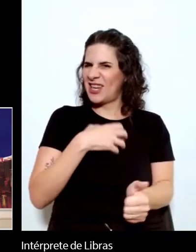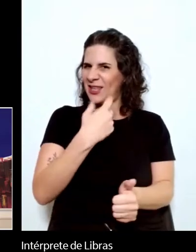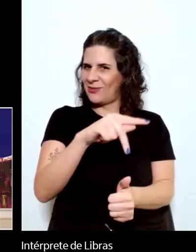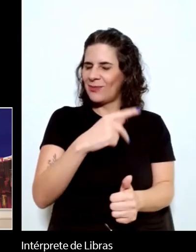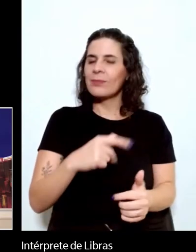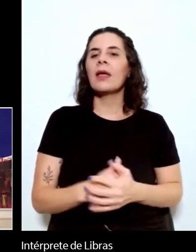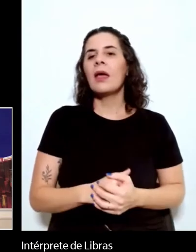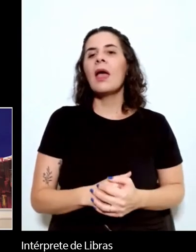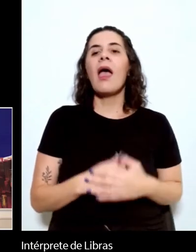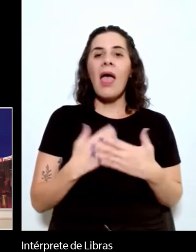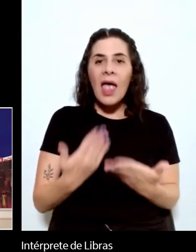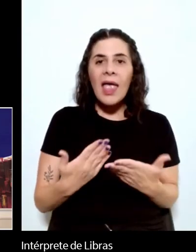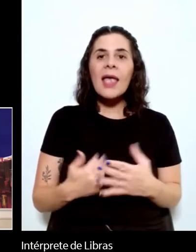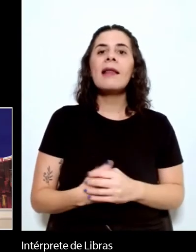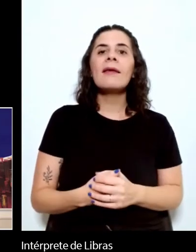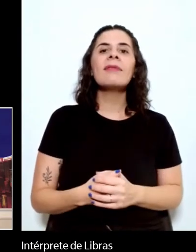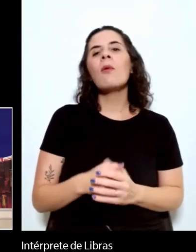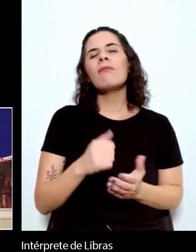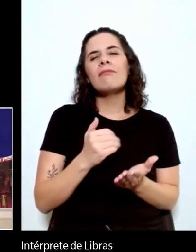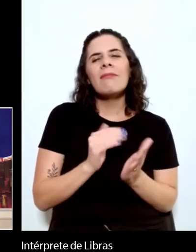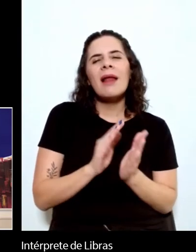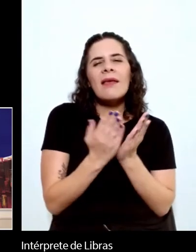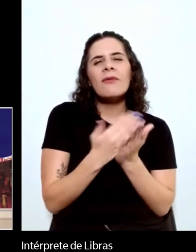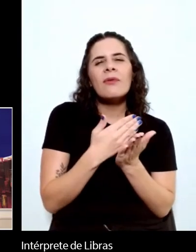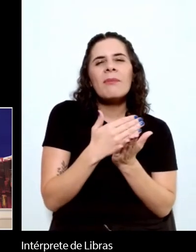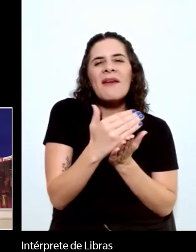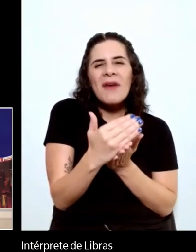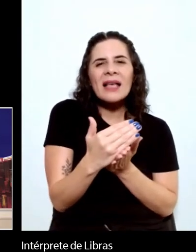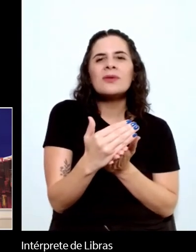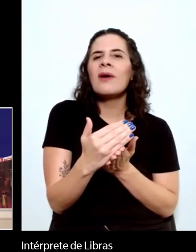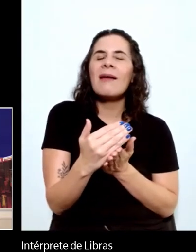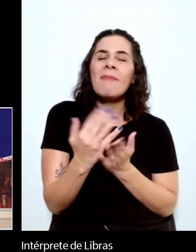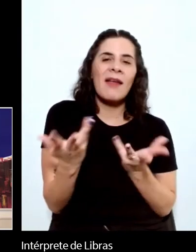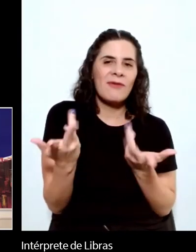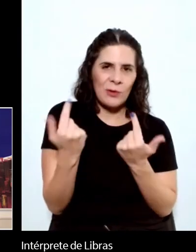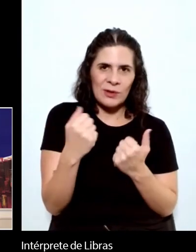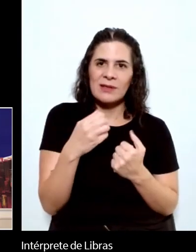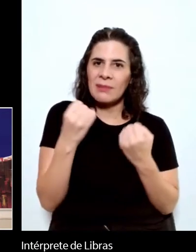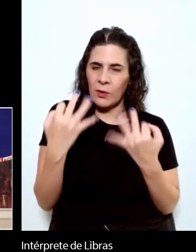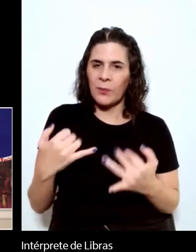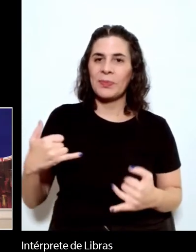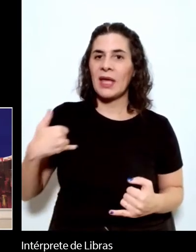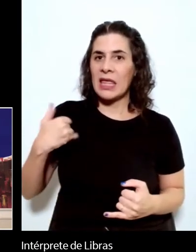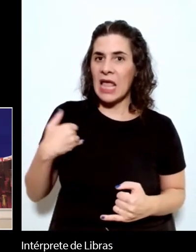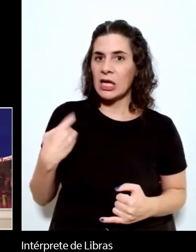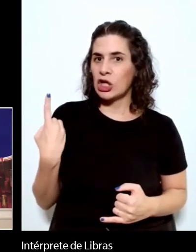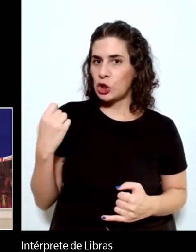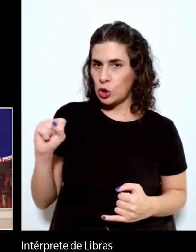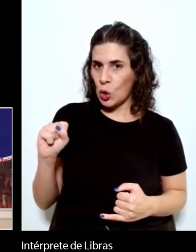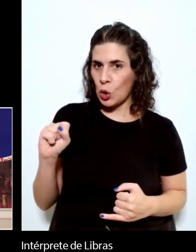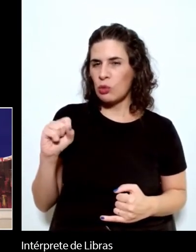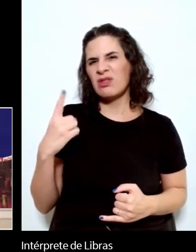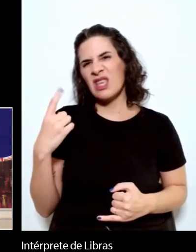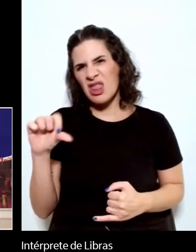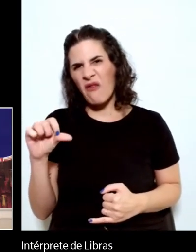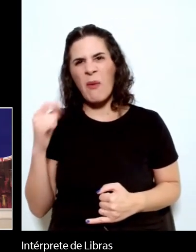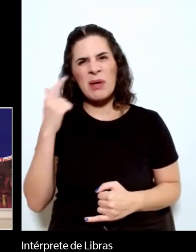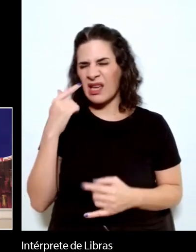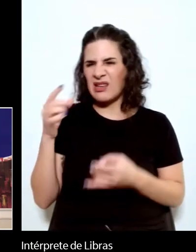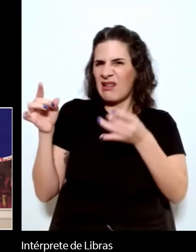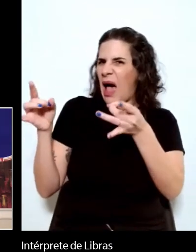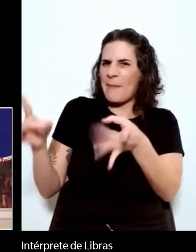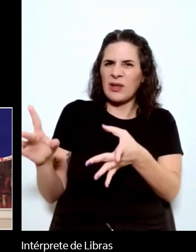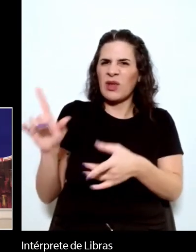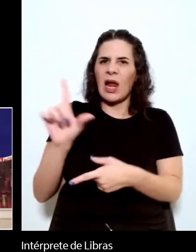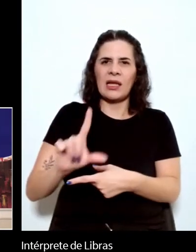prefácio ele diz literalmente assim ele diz quando eu tinha 18 para 19 anos eu havia decidido abandonar a literatura porque eu não havia